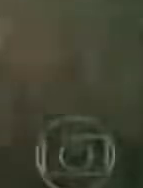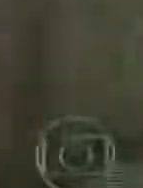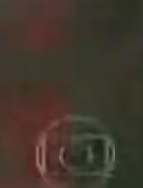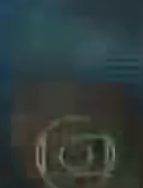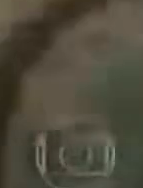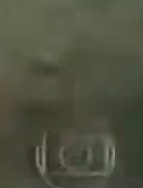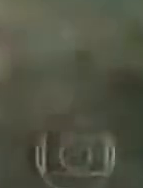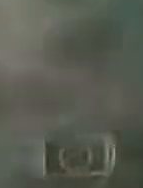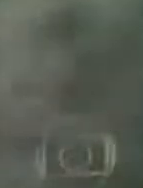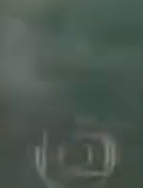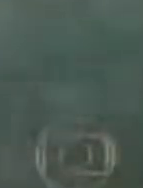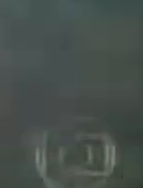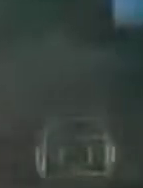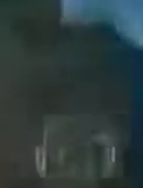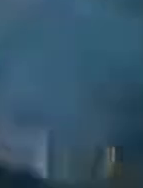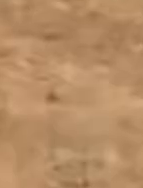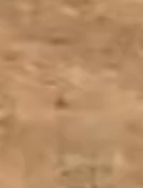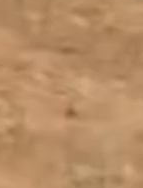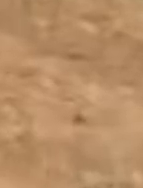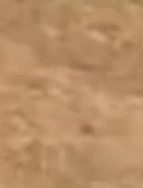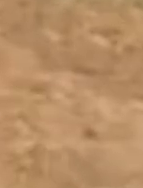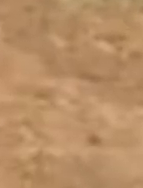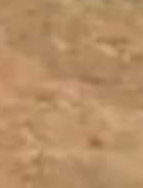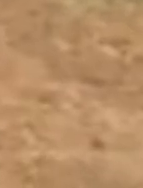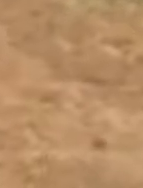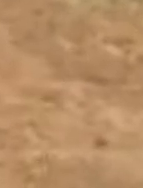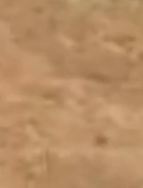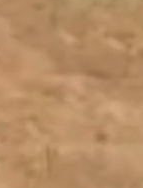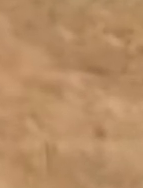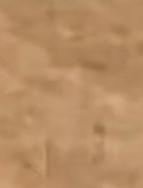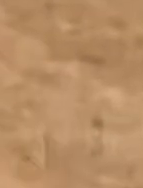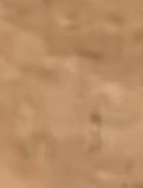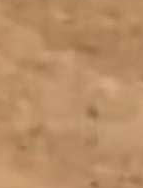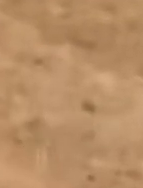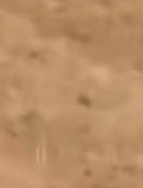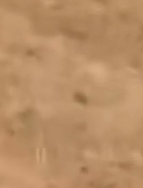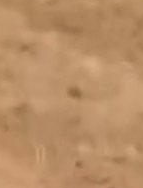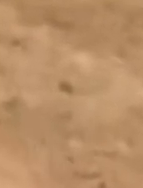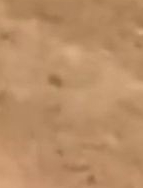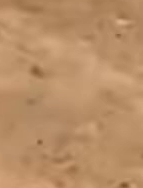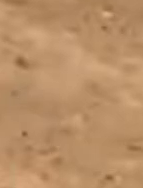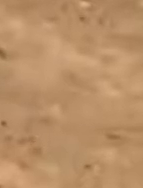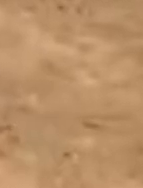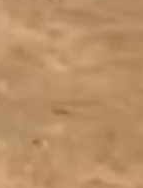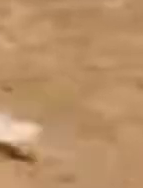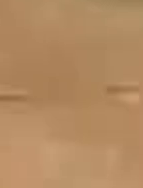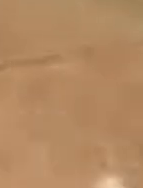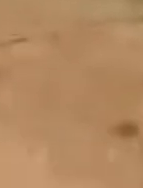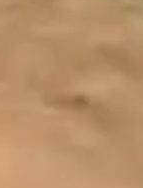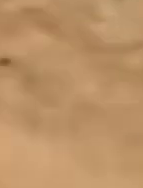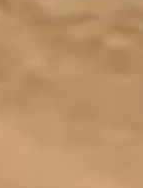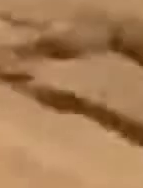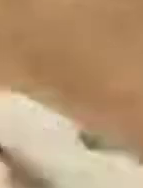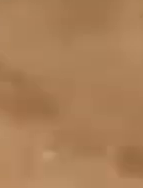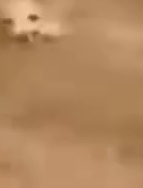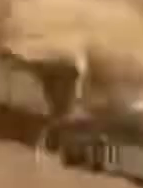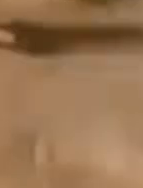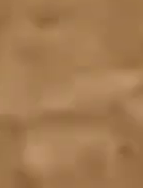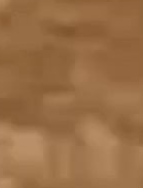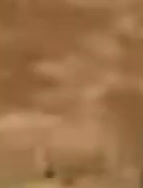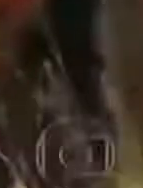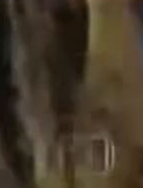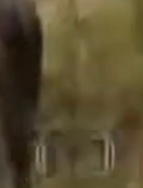É tipo uma bicicleta? É uma bicicleta, só que virada. Um pedaço de pano é puxado por um carro e faz os galgos